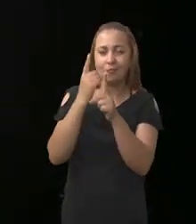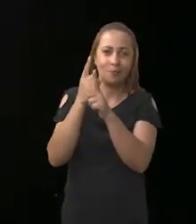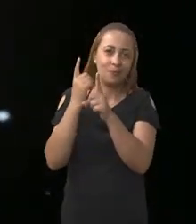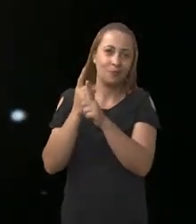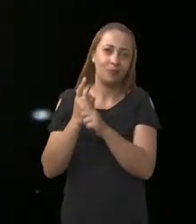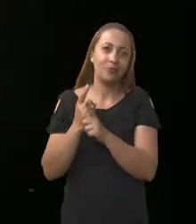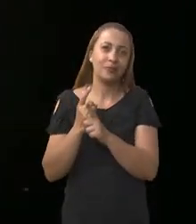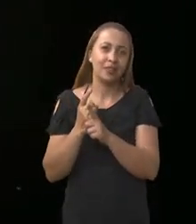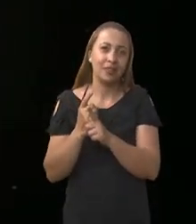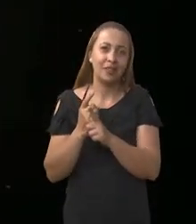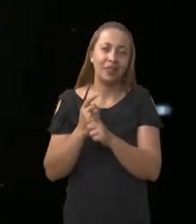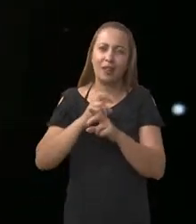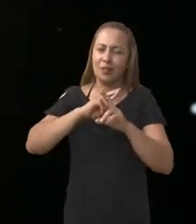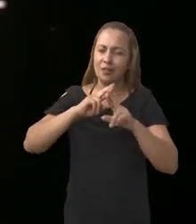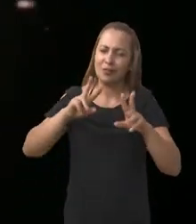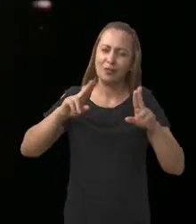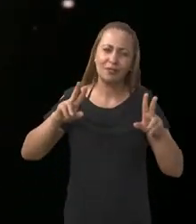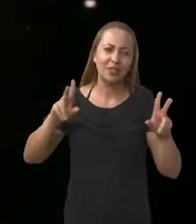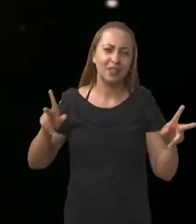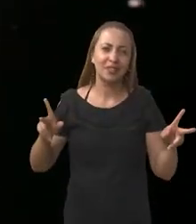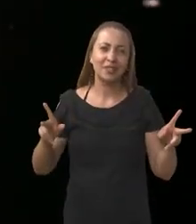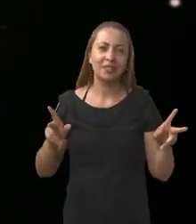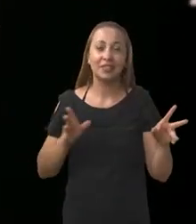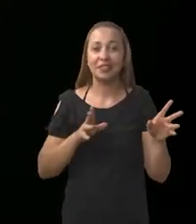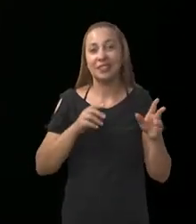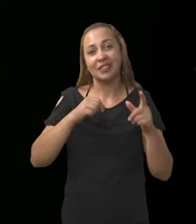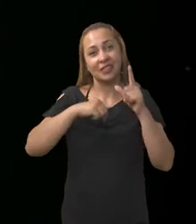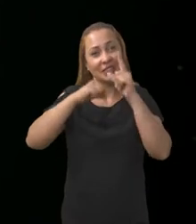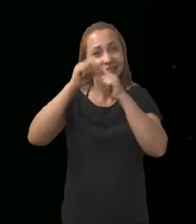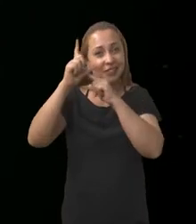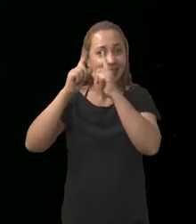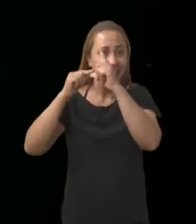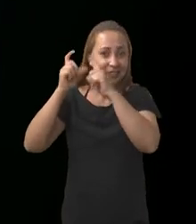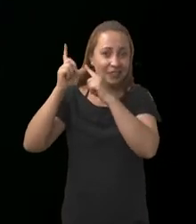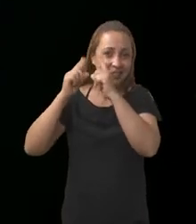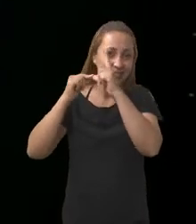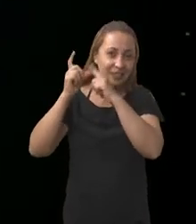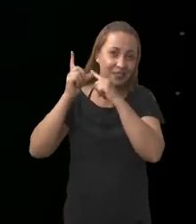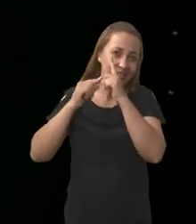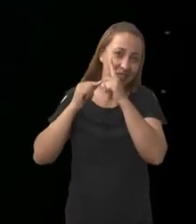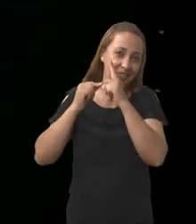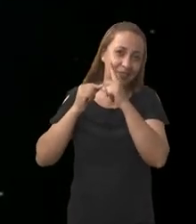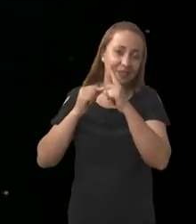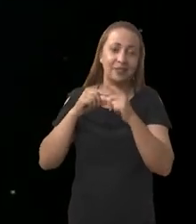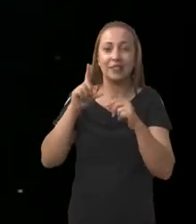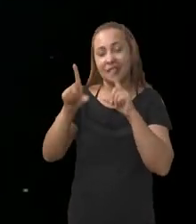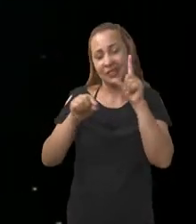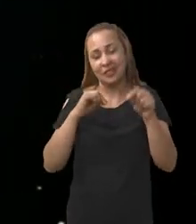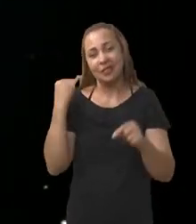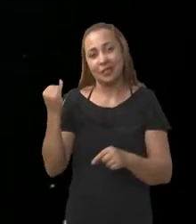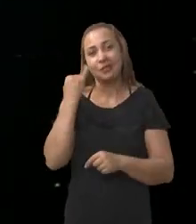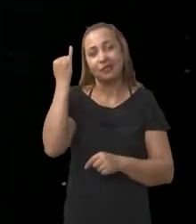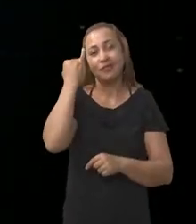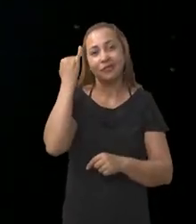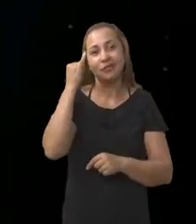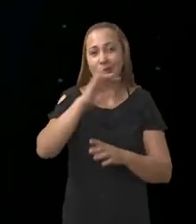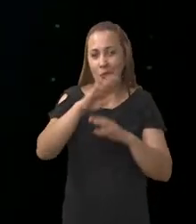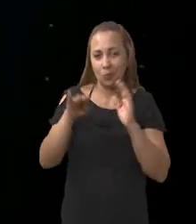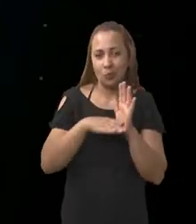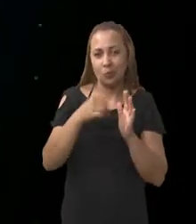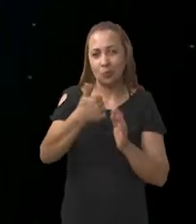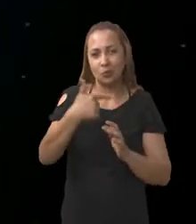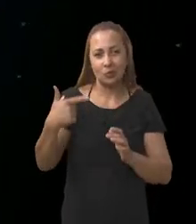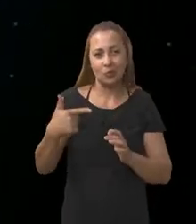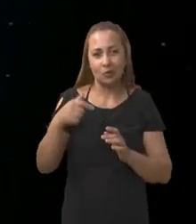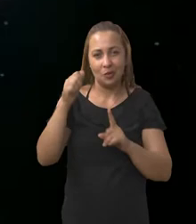em torno dos mais diferentes tipos de estrelas, Com um detalhe importante, somente nos últimos 12